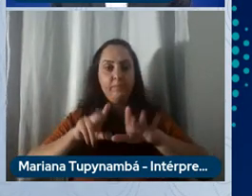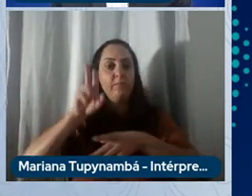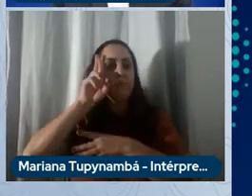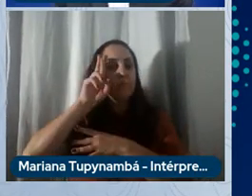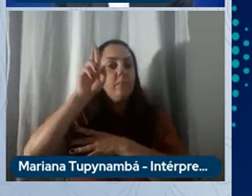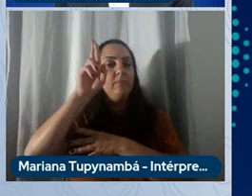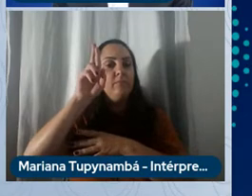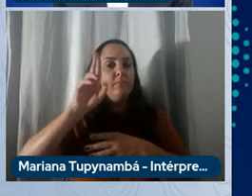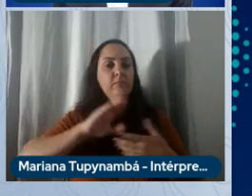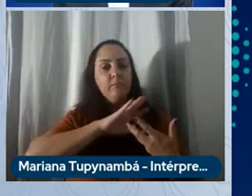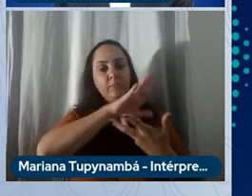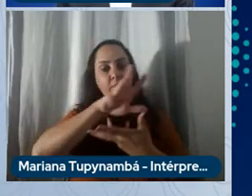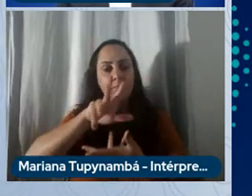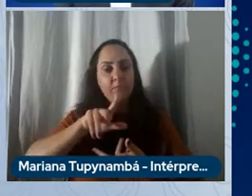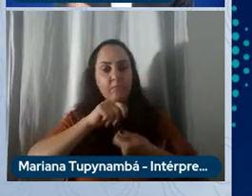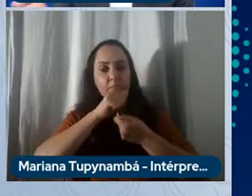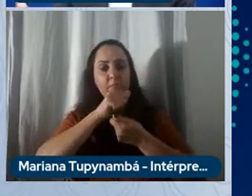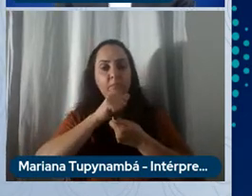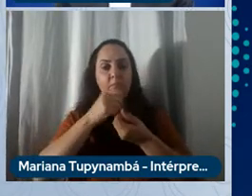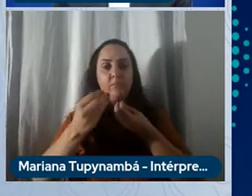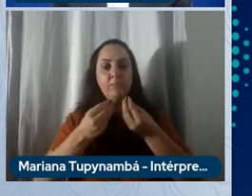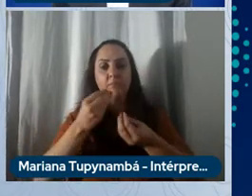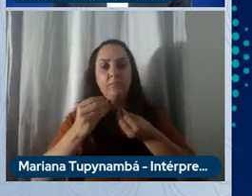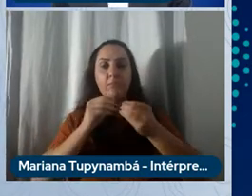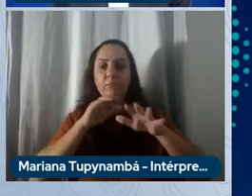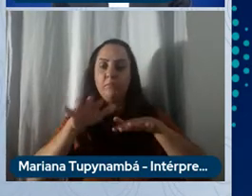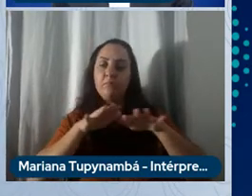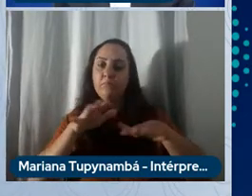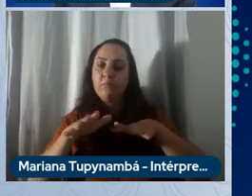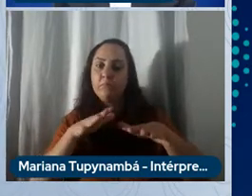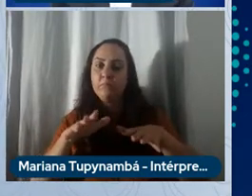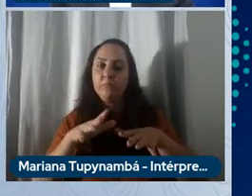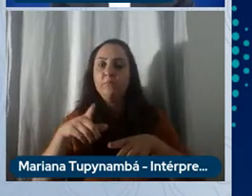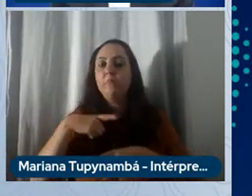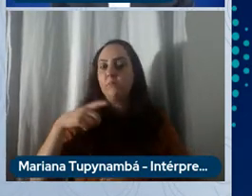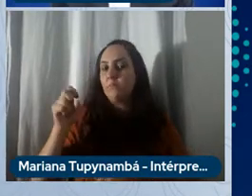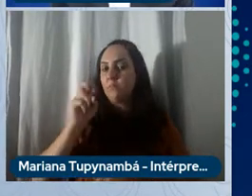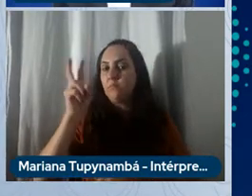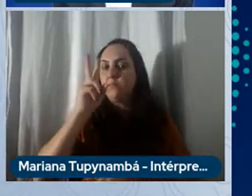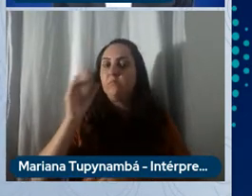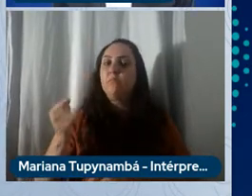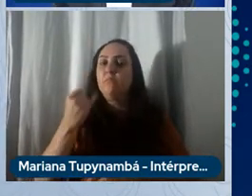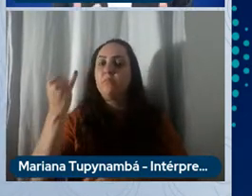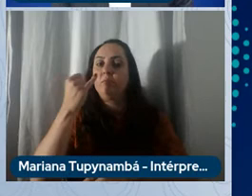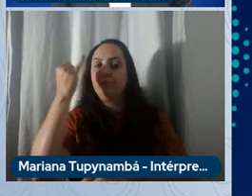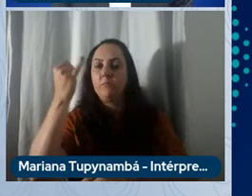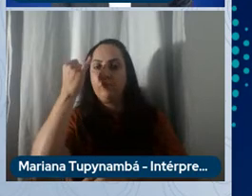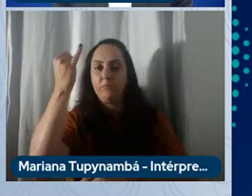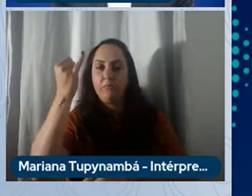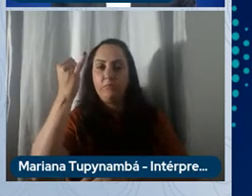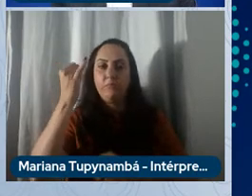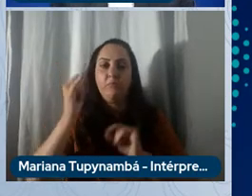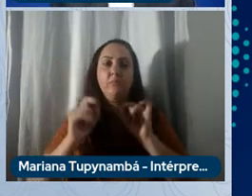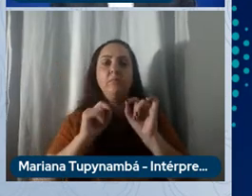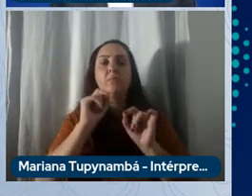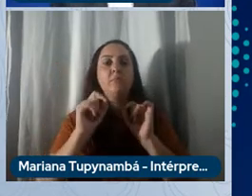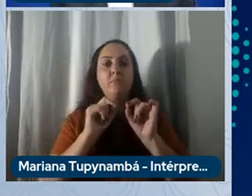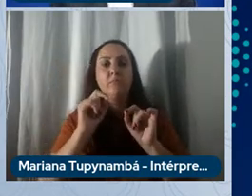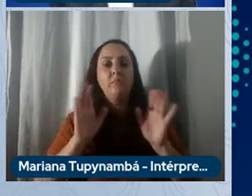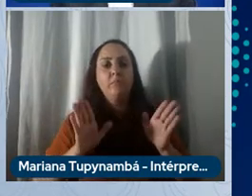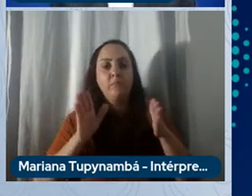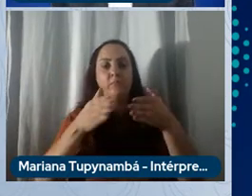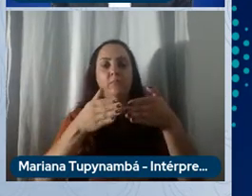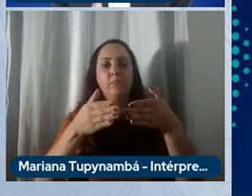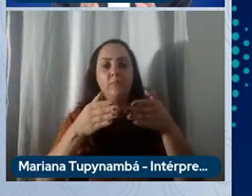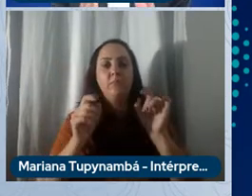o mundo se move e temos valores muito importantes, entre eles o feito que queremos ser centrados no cliente,